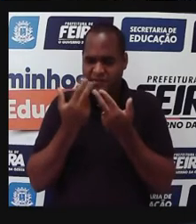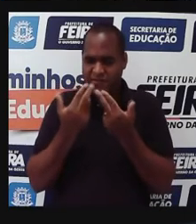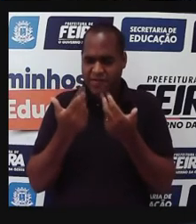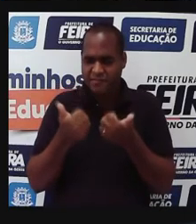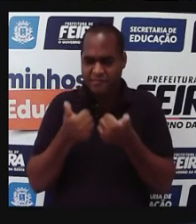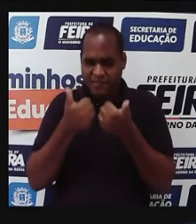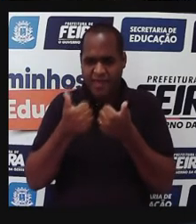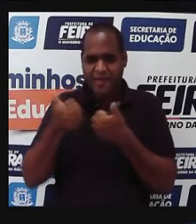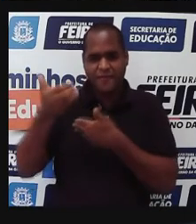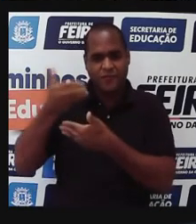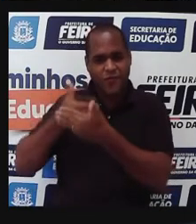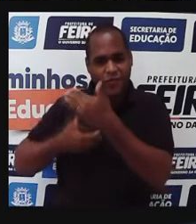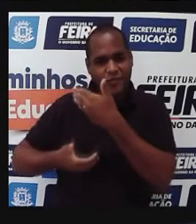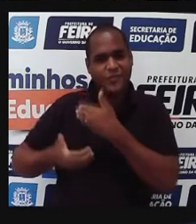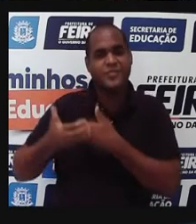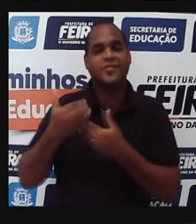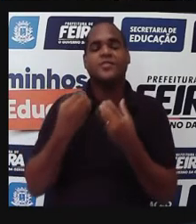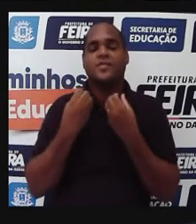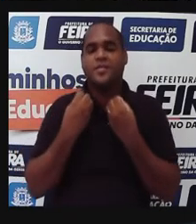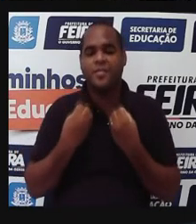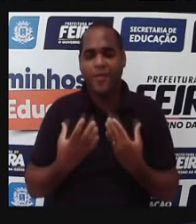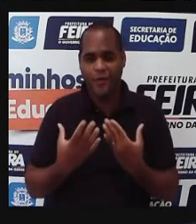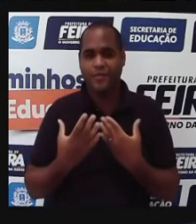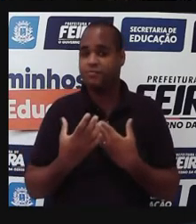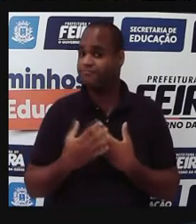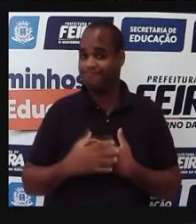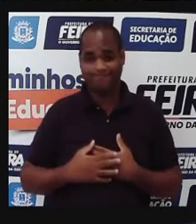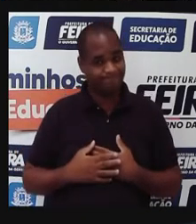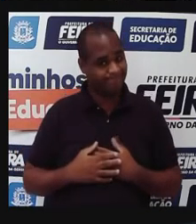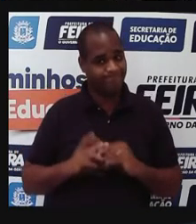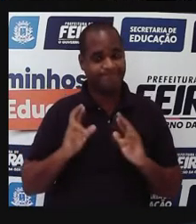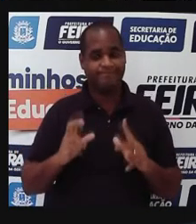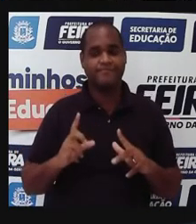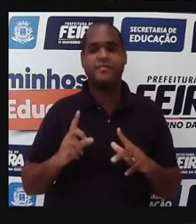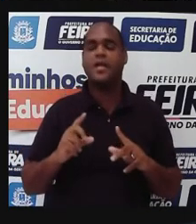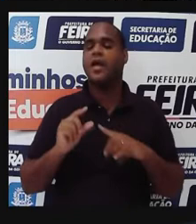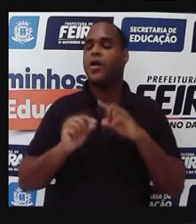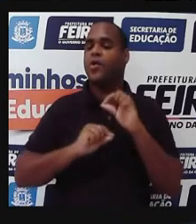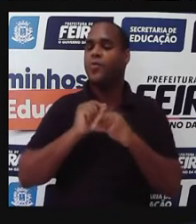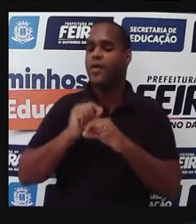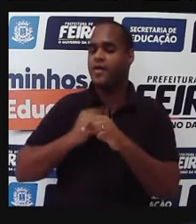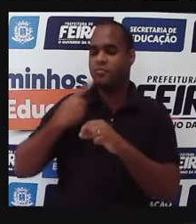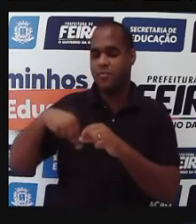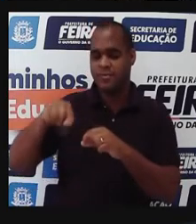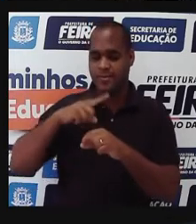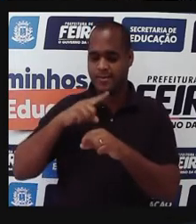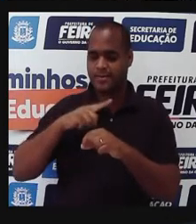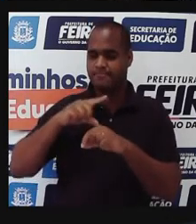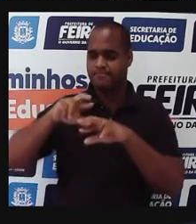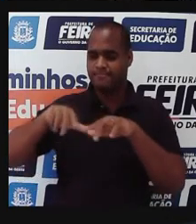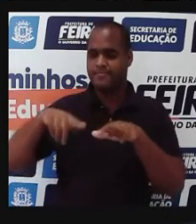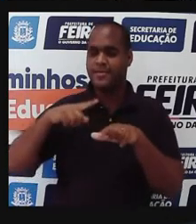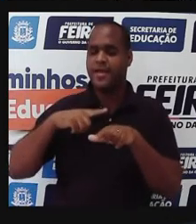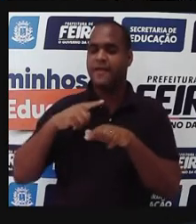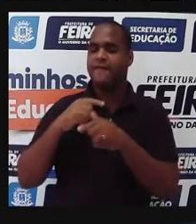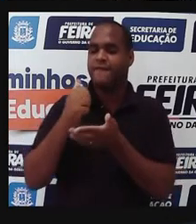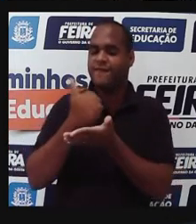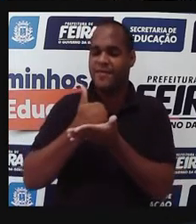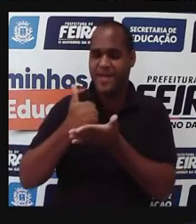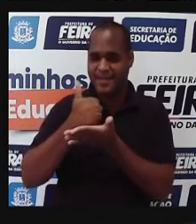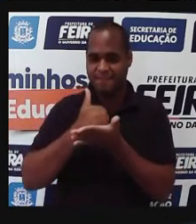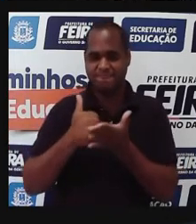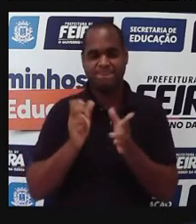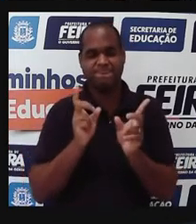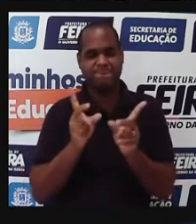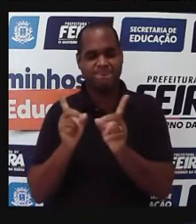ou seja, não dá rentabilidade, né? Dinheiro, vamos pensar assim, para as empresas farmacêuticas. E aí? As pessoas